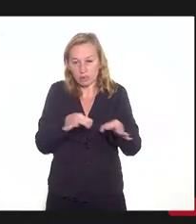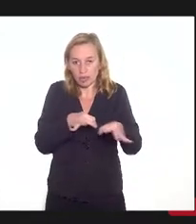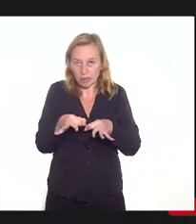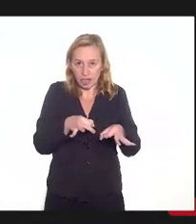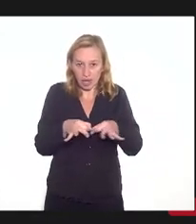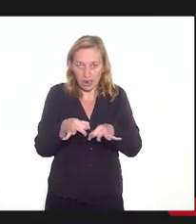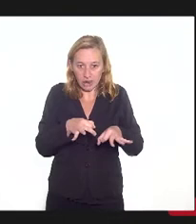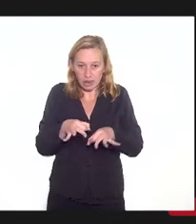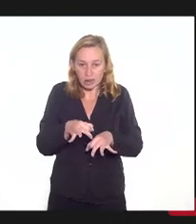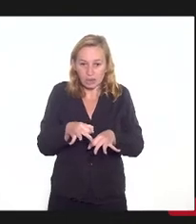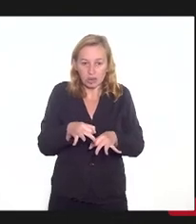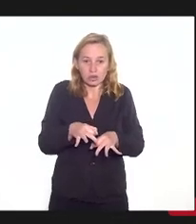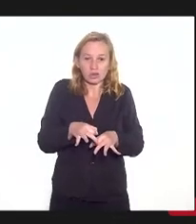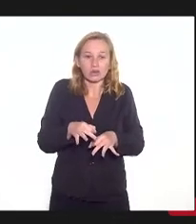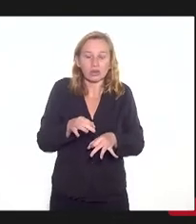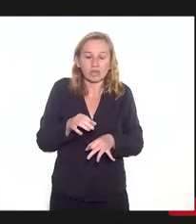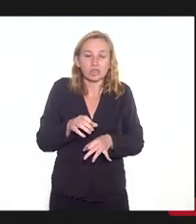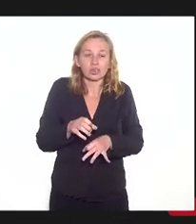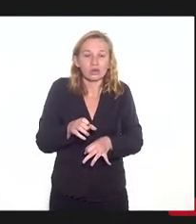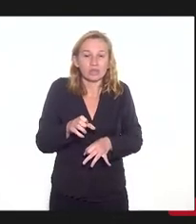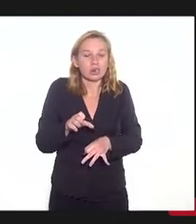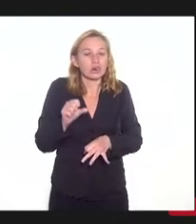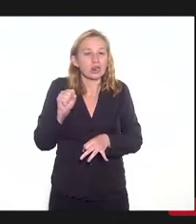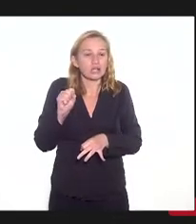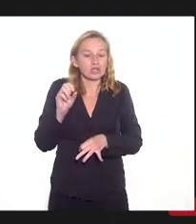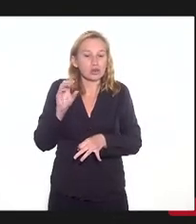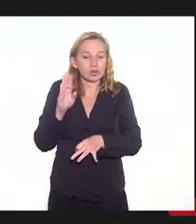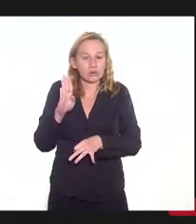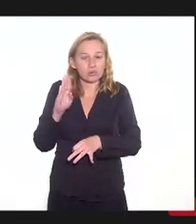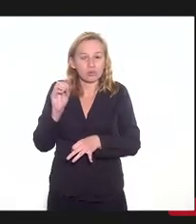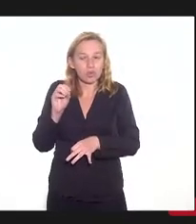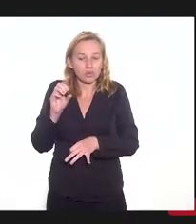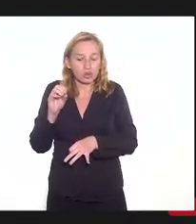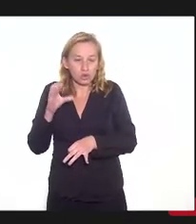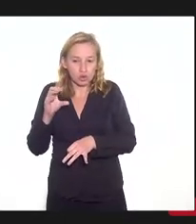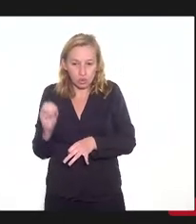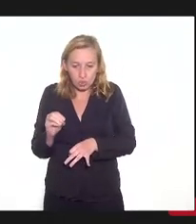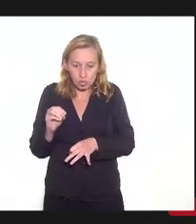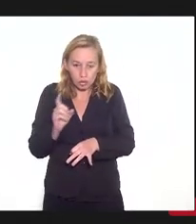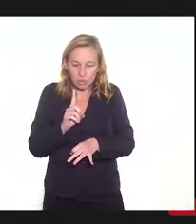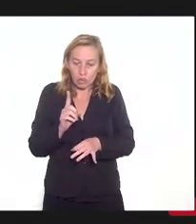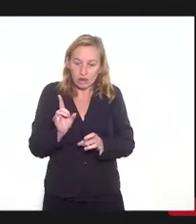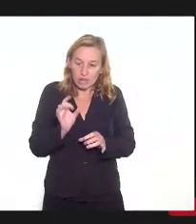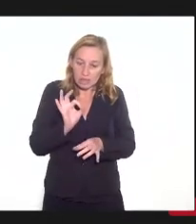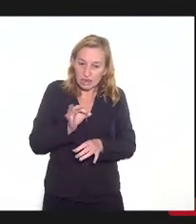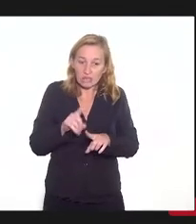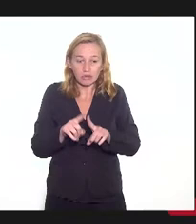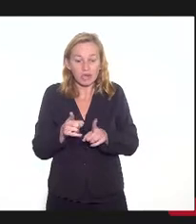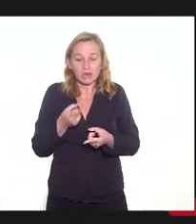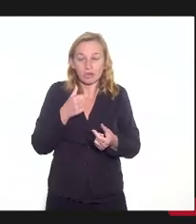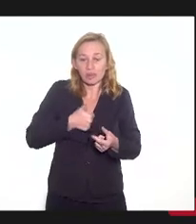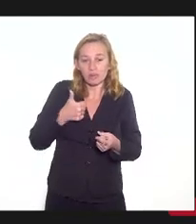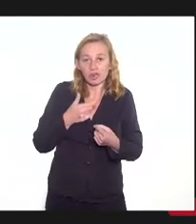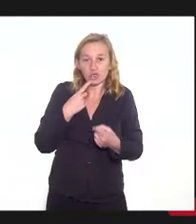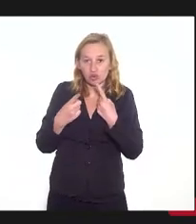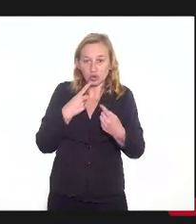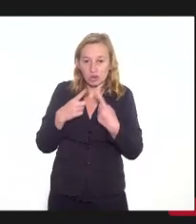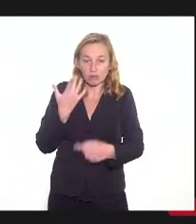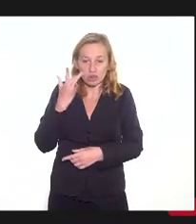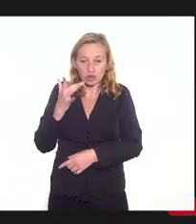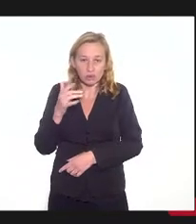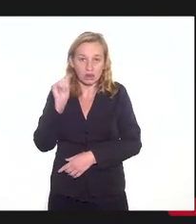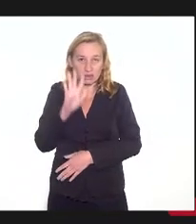esboço, não é o plano definitivo ainda, mas para uma primeira discussão com o Tesouro Nacional.